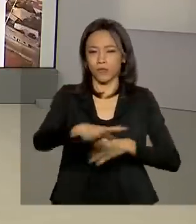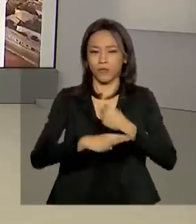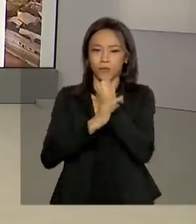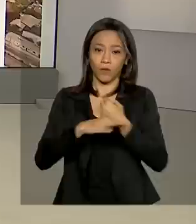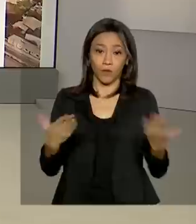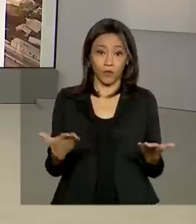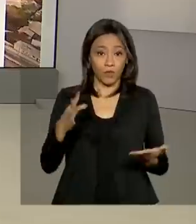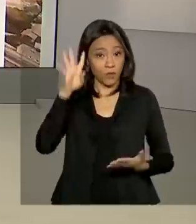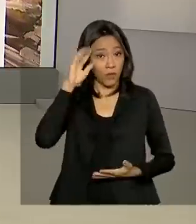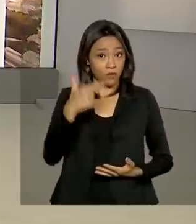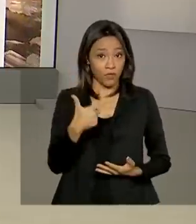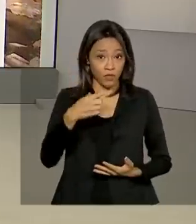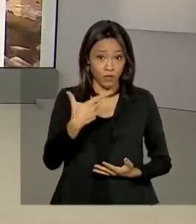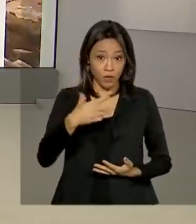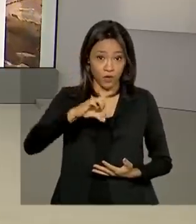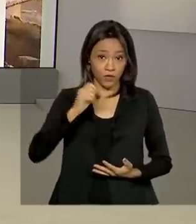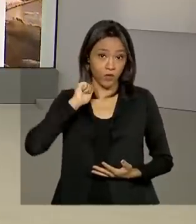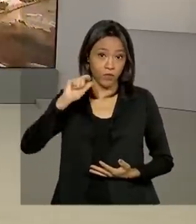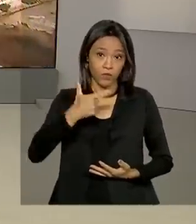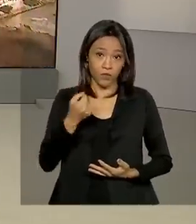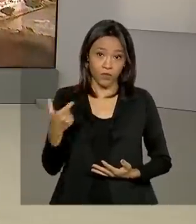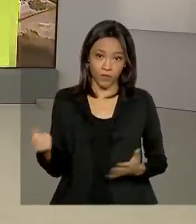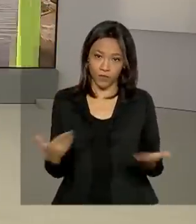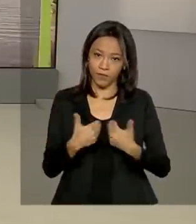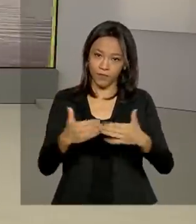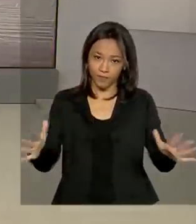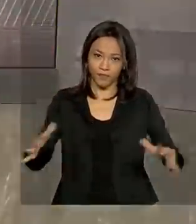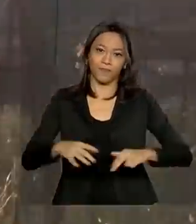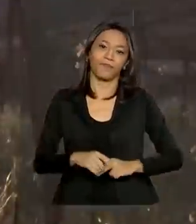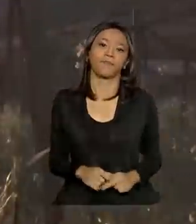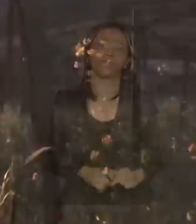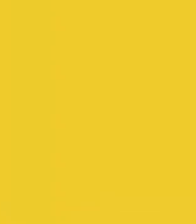abril de 2020. O Brasil em Dia começa agora.